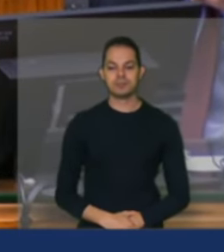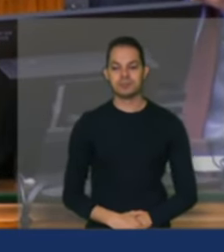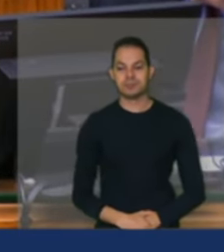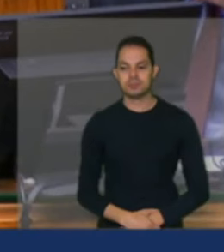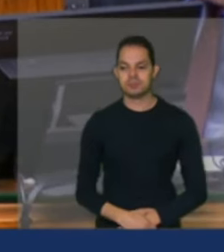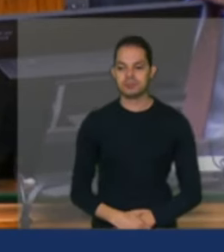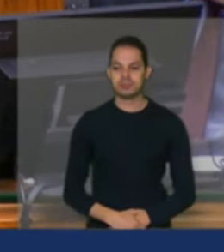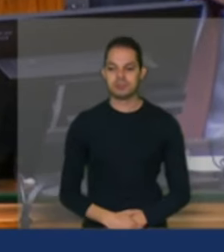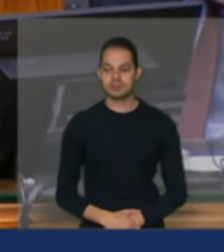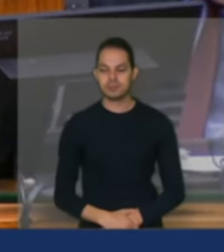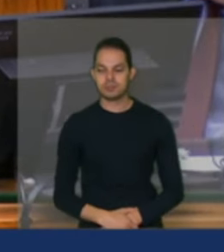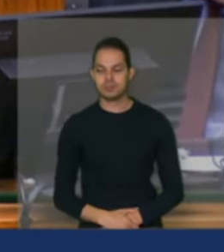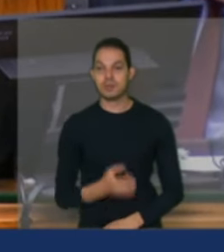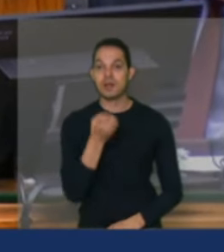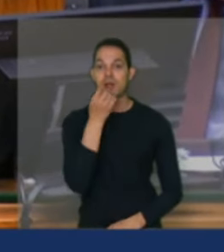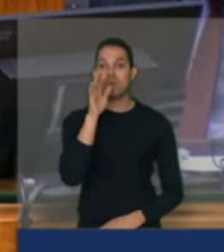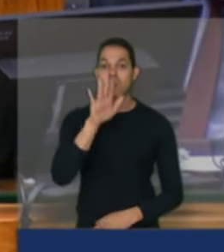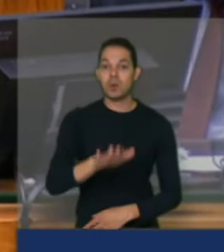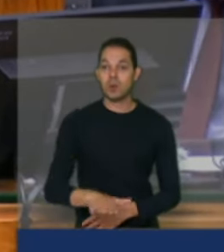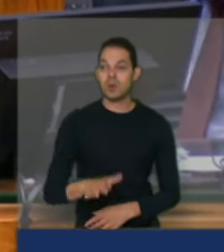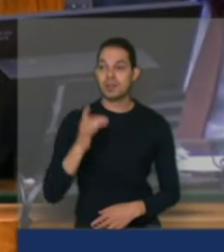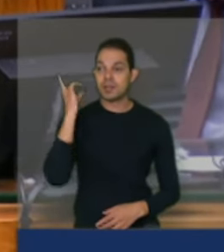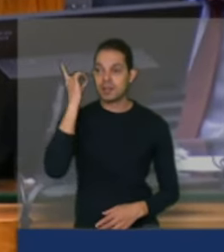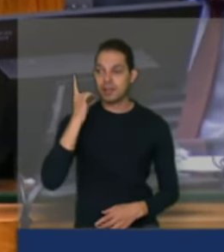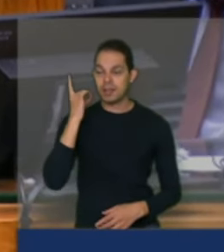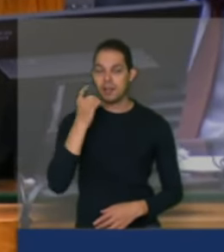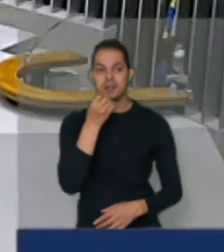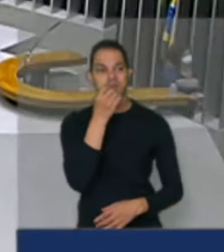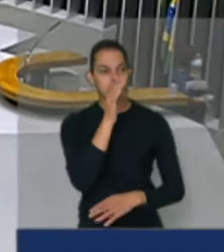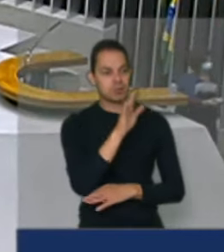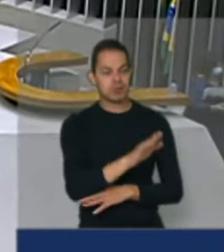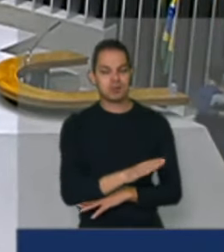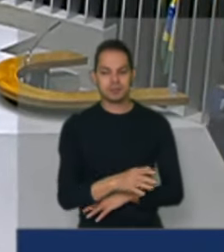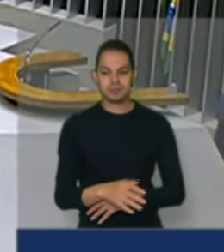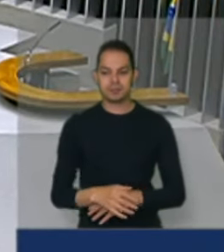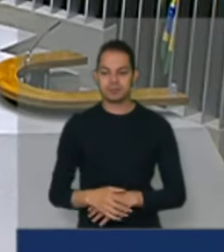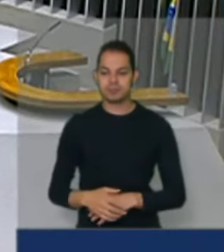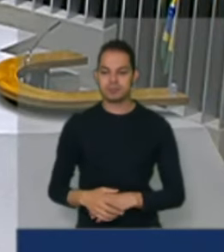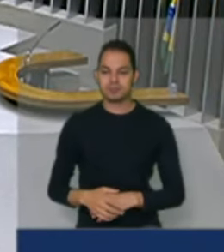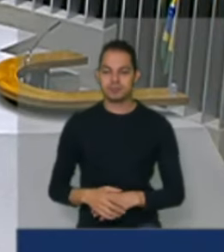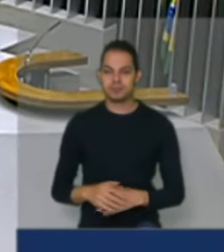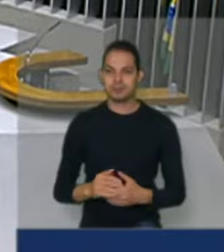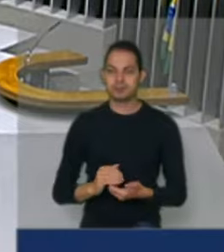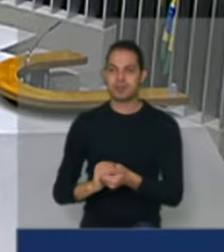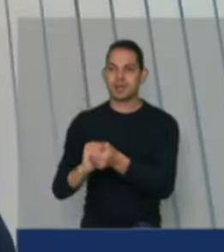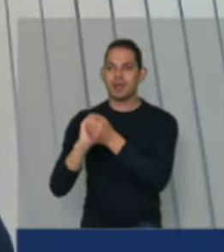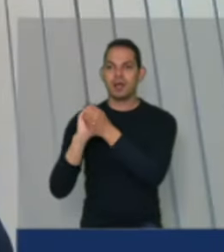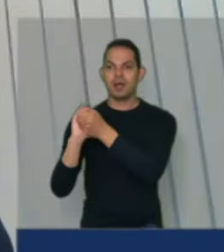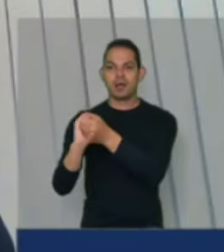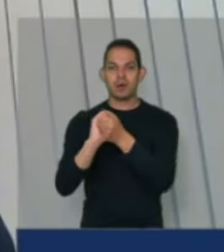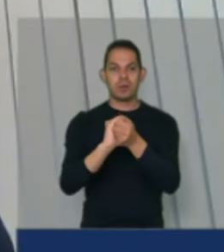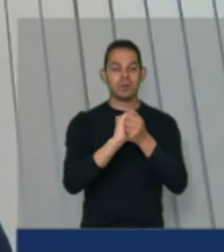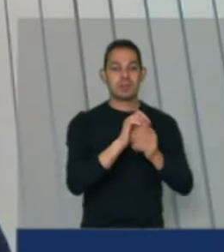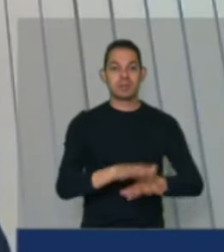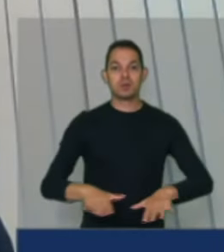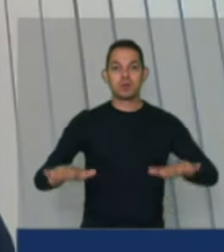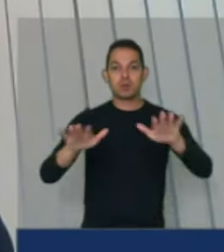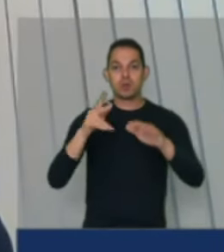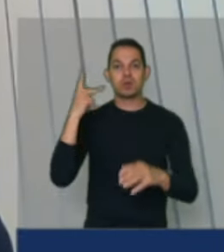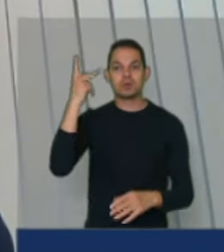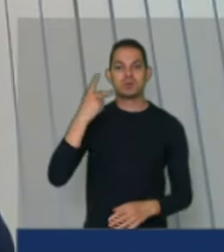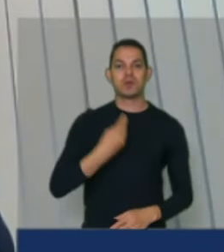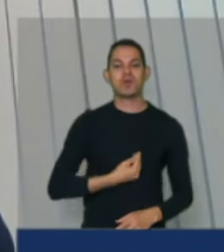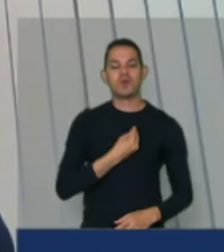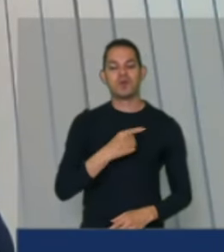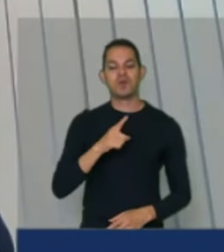boa tarde deputado boa tarde em seu nome cumprimentar os demais parlamentares presentes